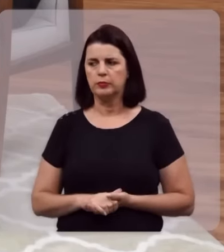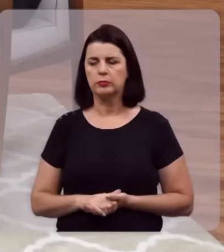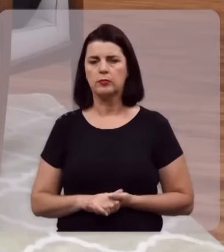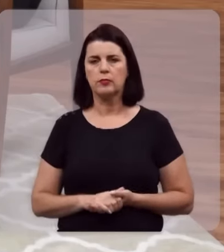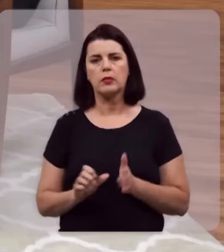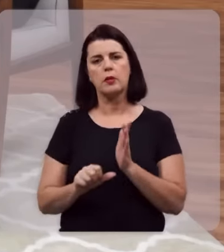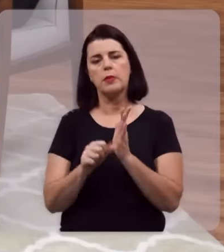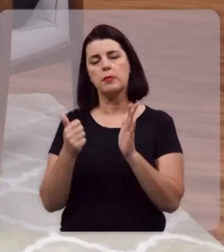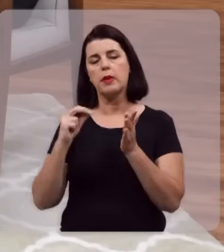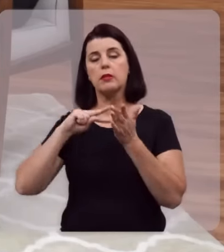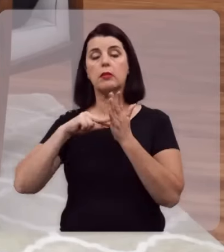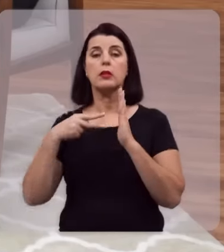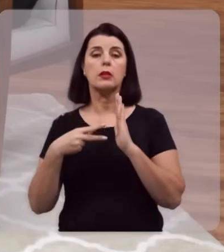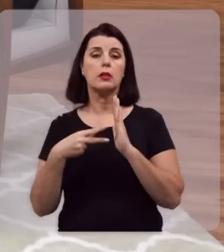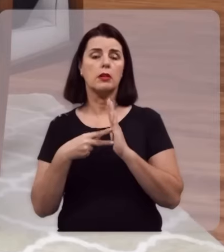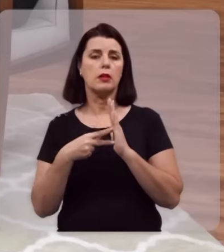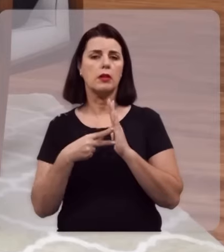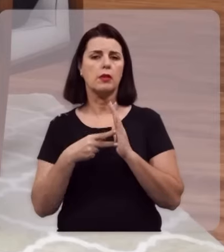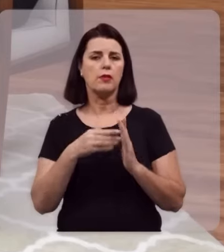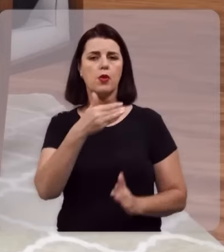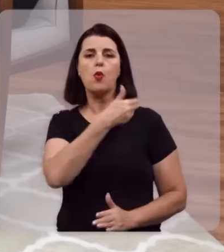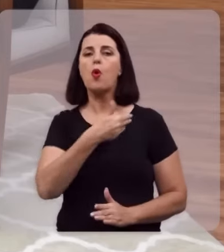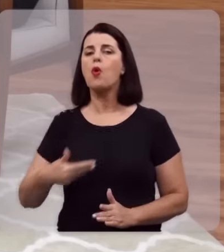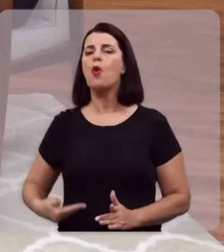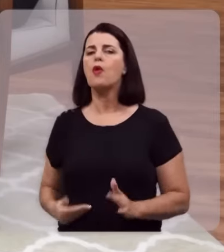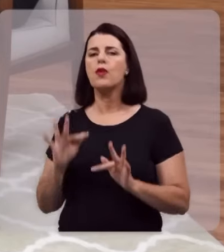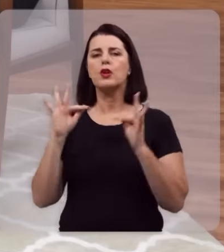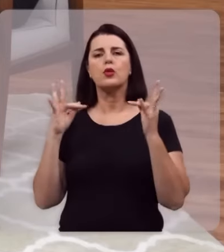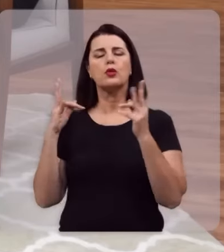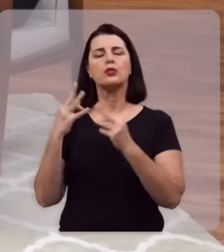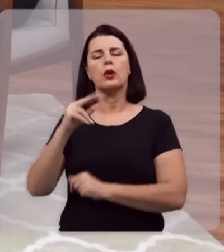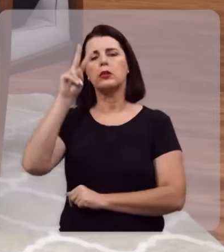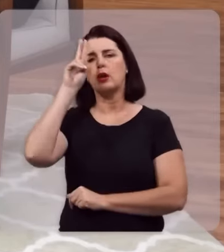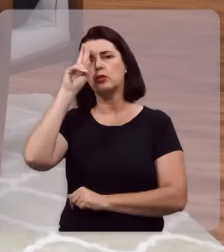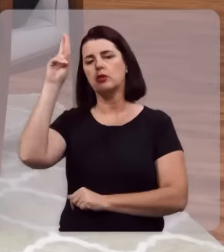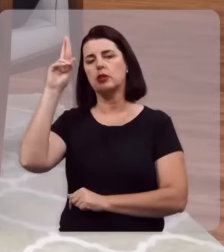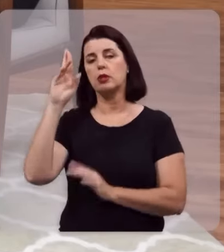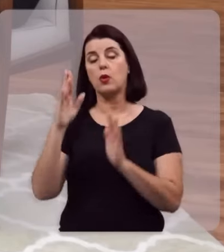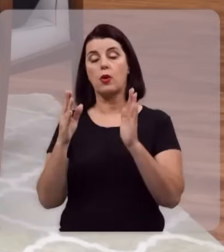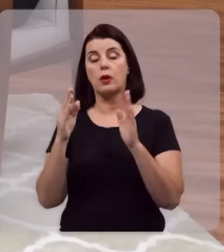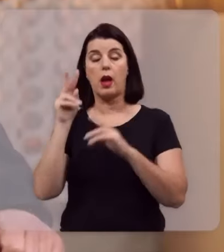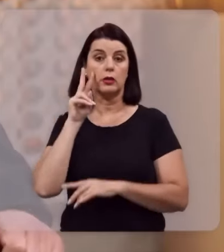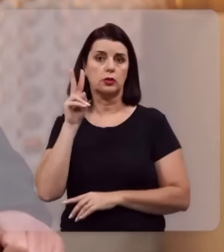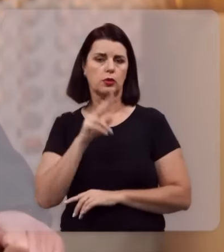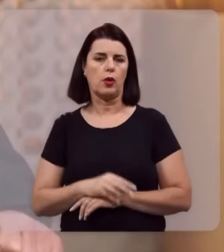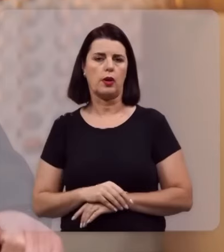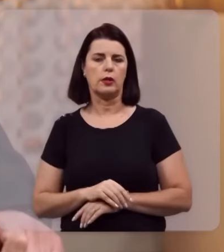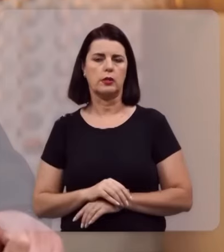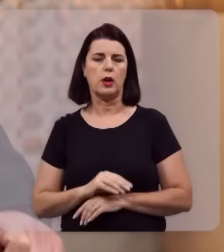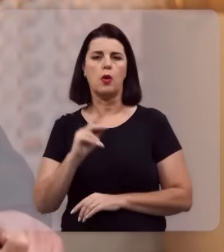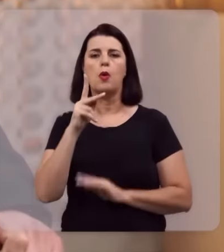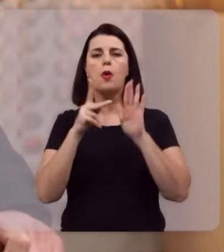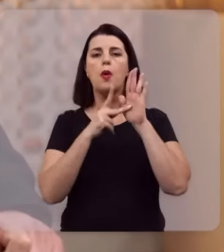dias. Primeiramente, significa o governo absoluto do Senhor na história. O profeta Joel já